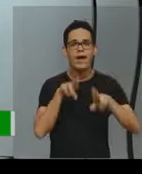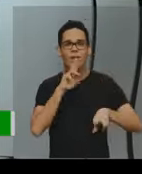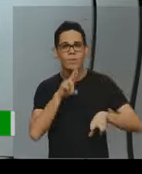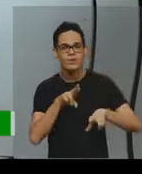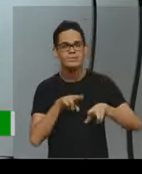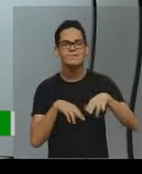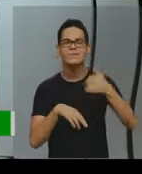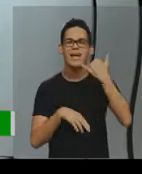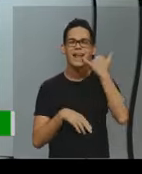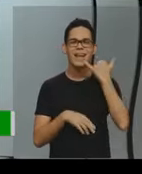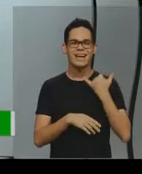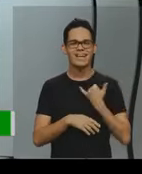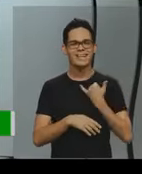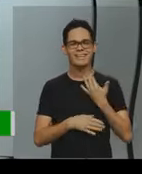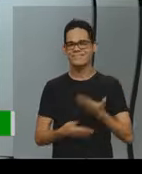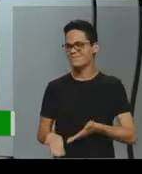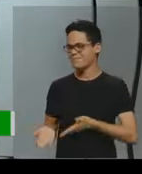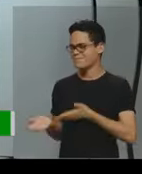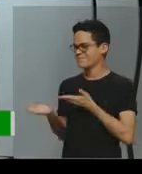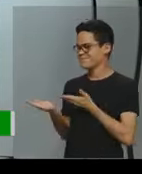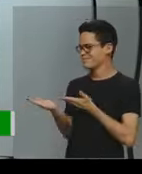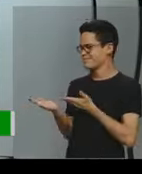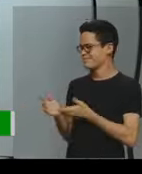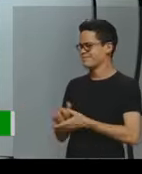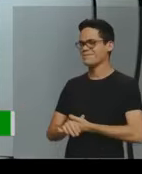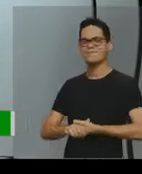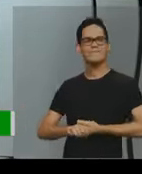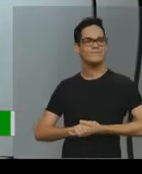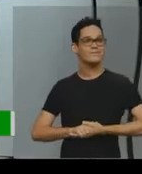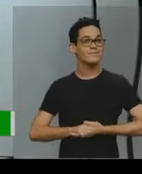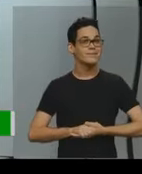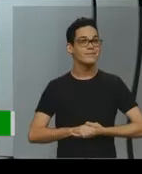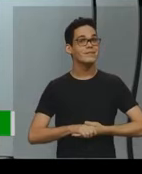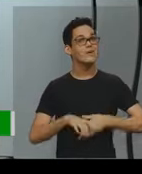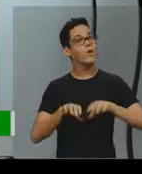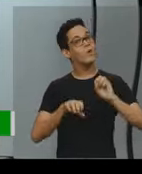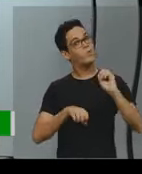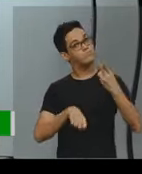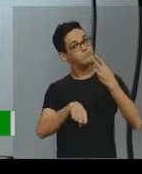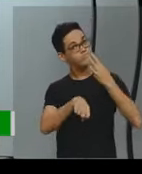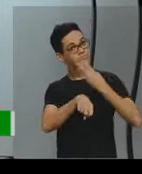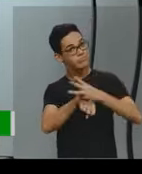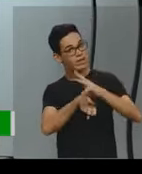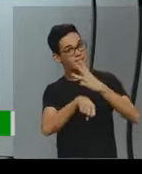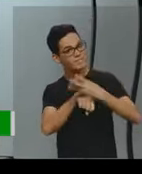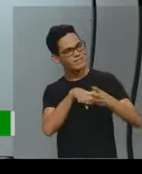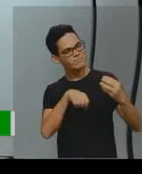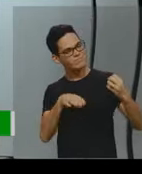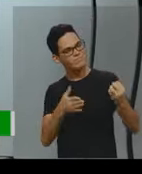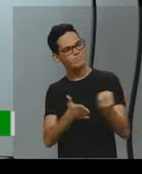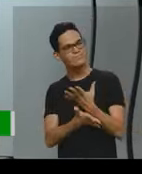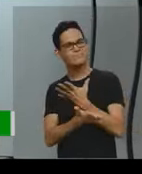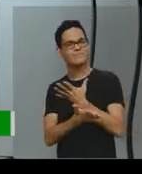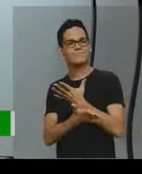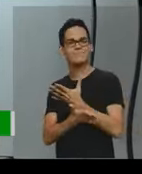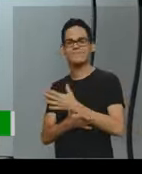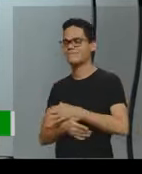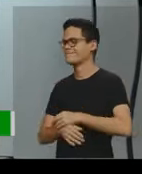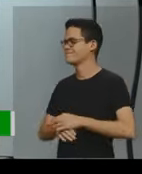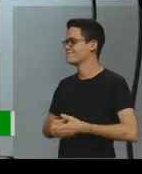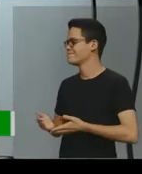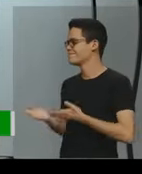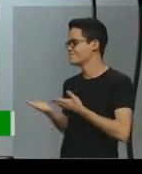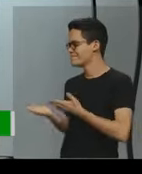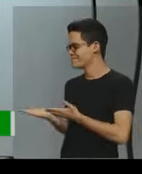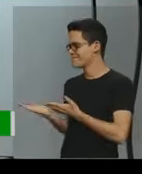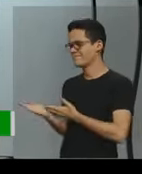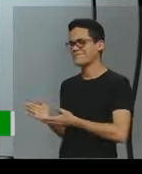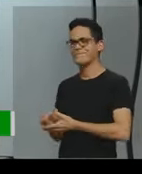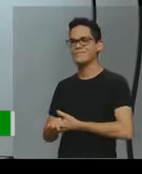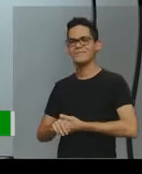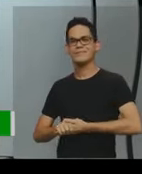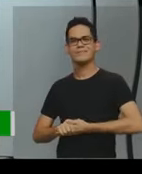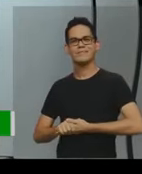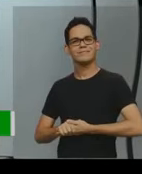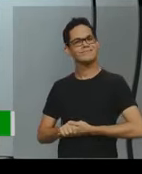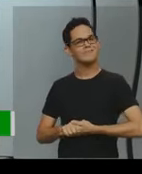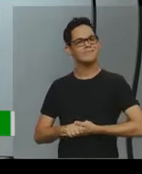ligar no telefone 31-3254-3009, ou enviar uma mensagem para o nosso WhatsApp, no 31